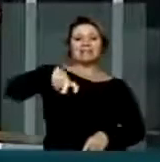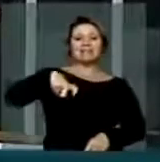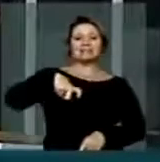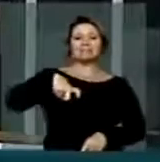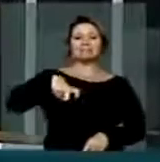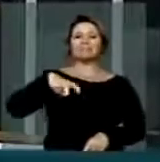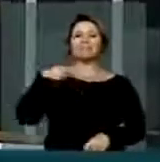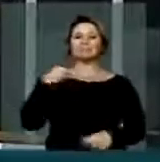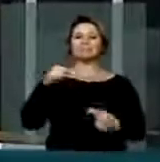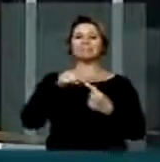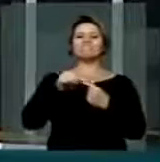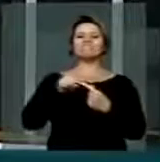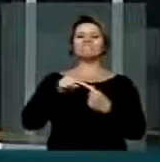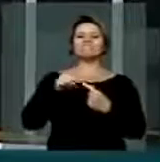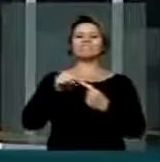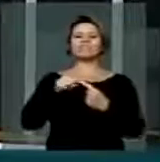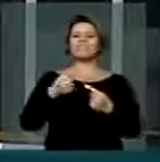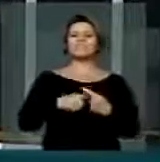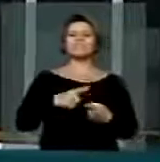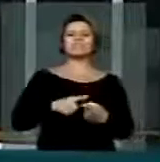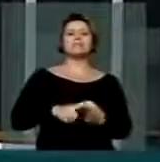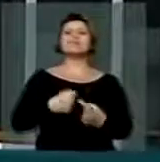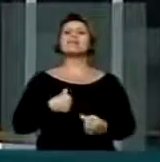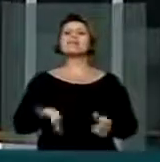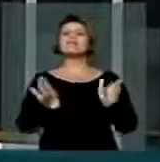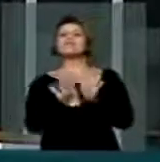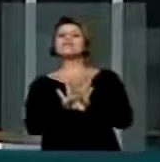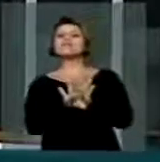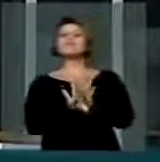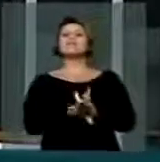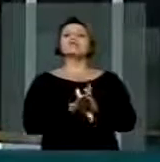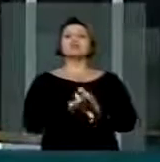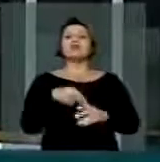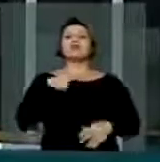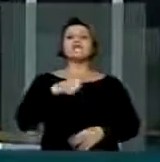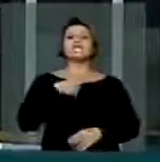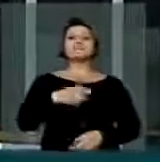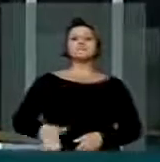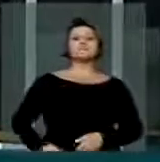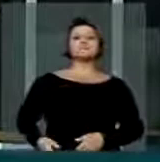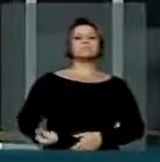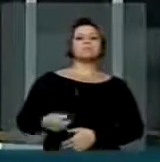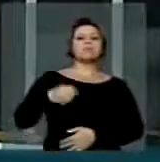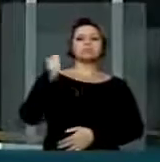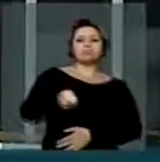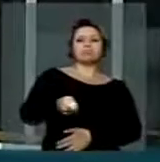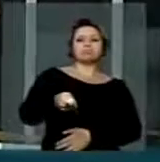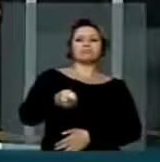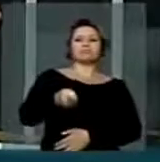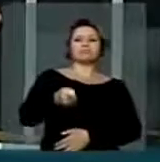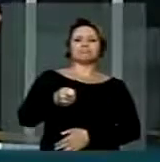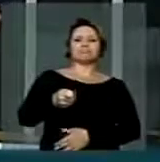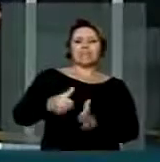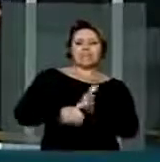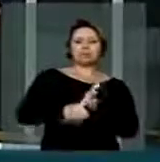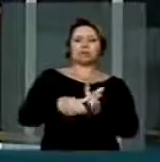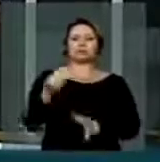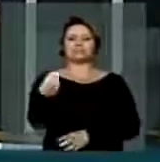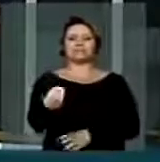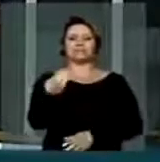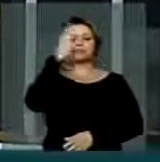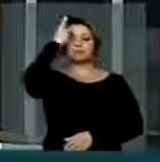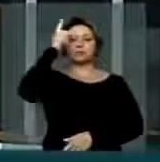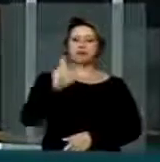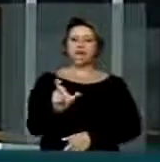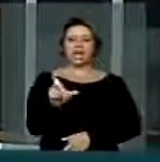funcionam da seguinte forma, que ao chegar à casa noturna, o cara recebe o comando numerado. Enquanto faz o pedido, o